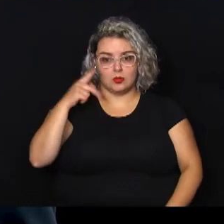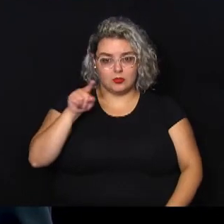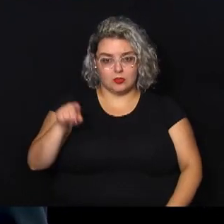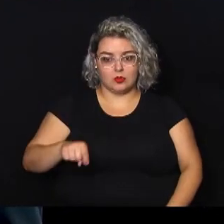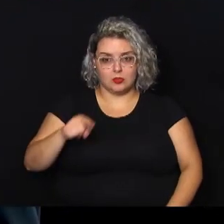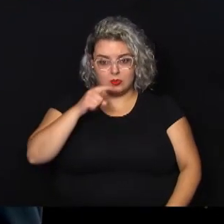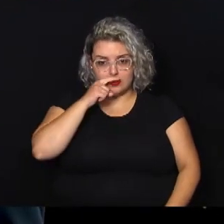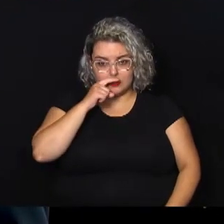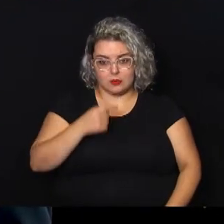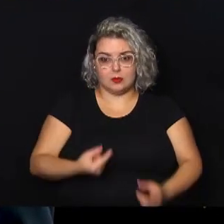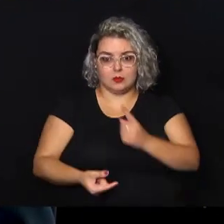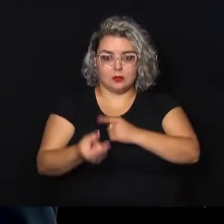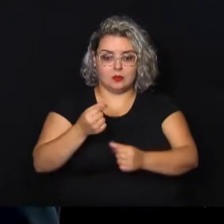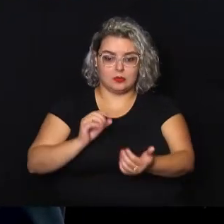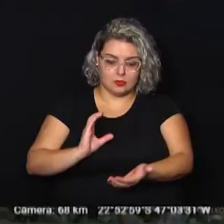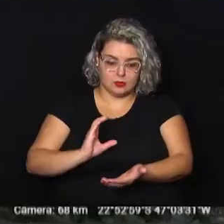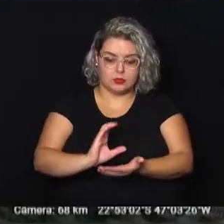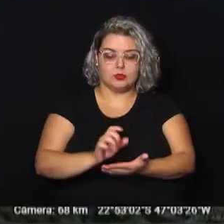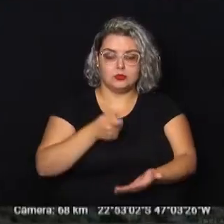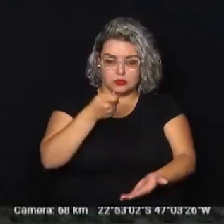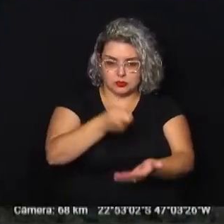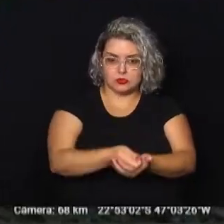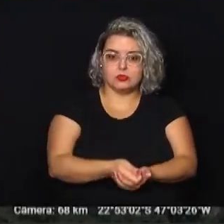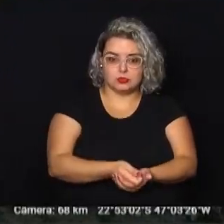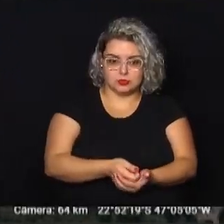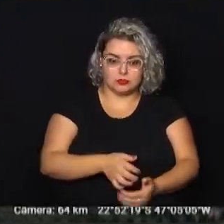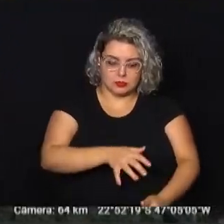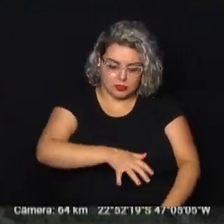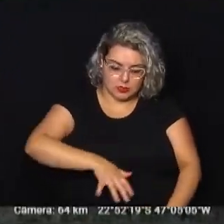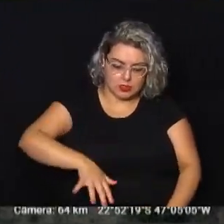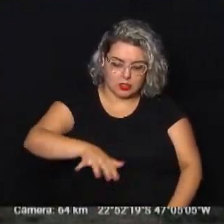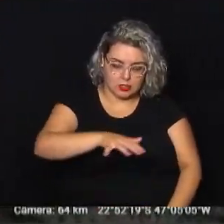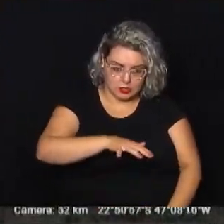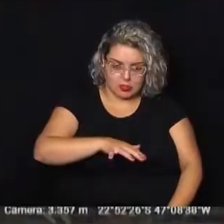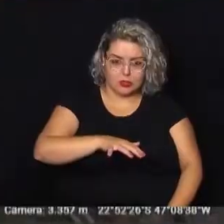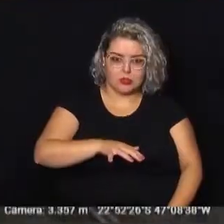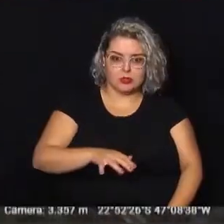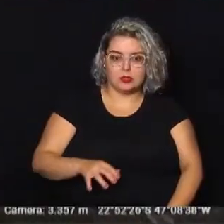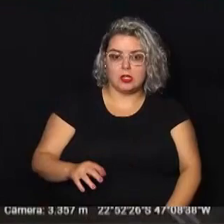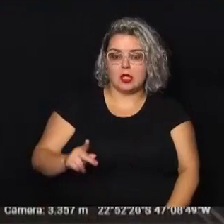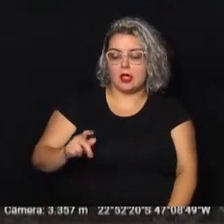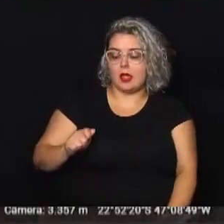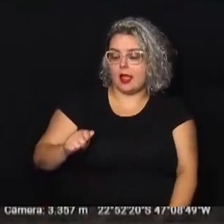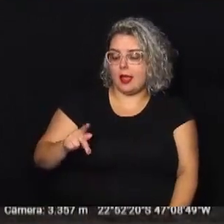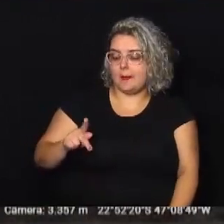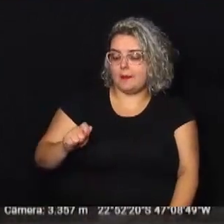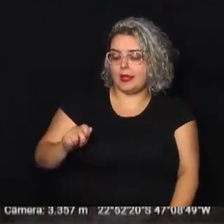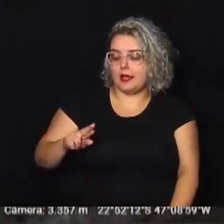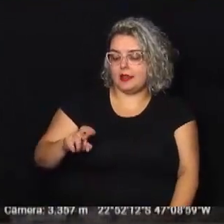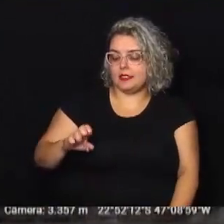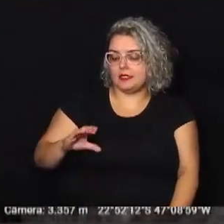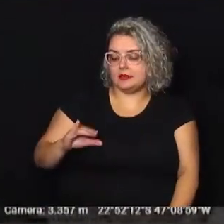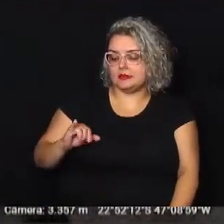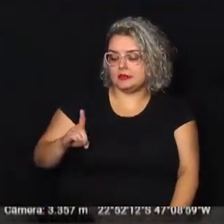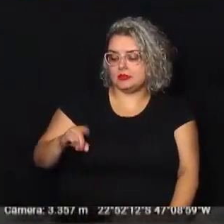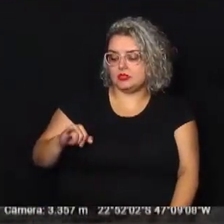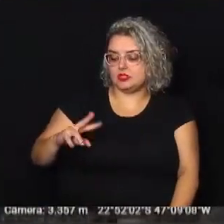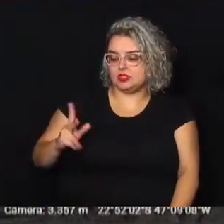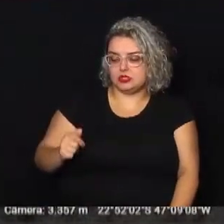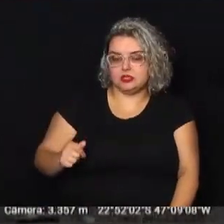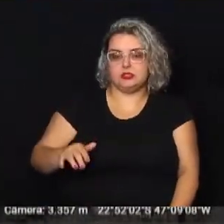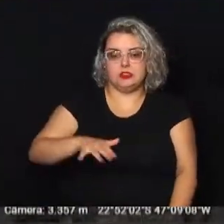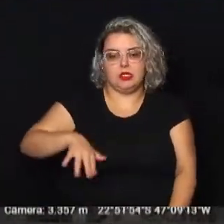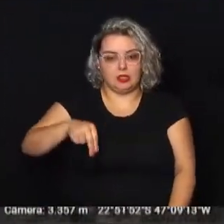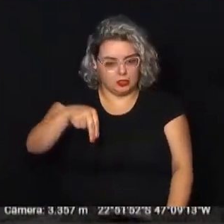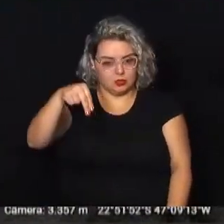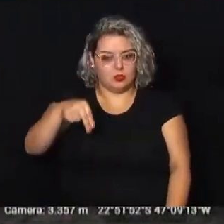direcionou suas emendas impositivas para a região do Distrito de Aparecidinha, na zona norte da cidade. Segundo ele,